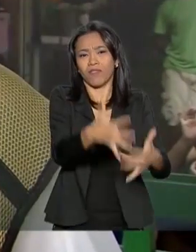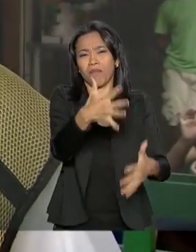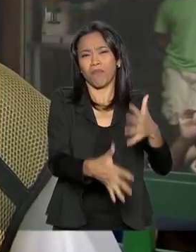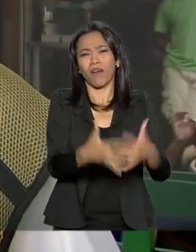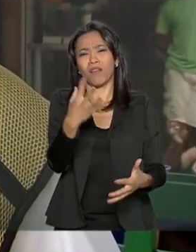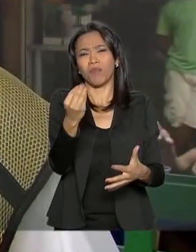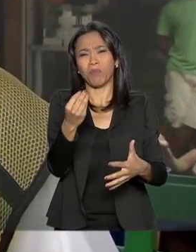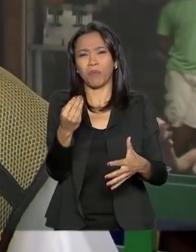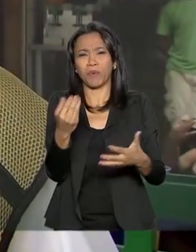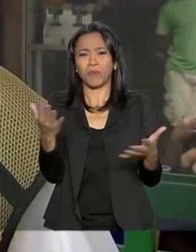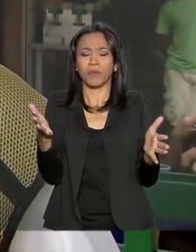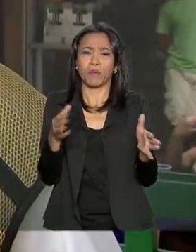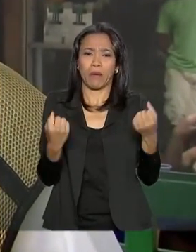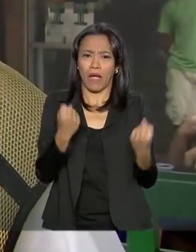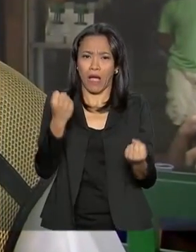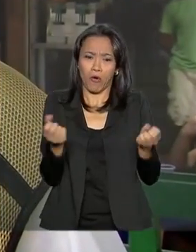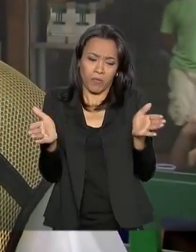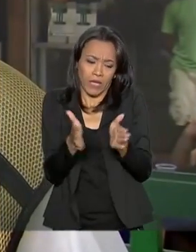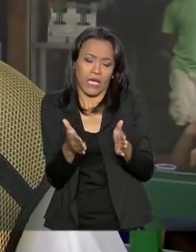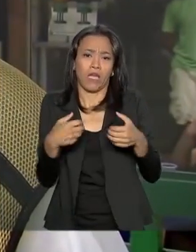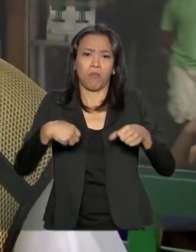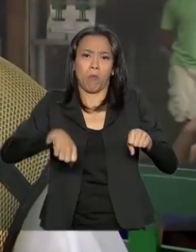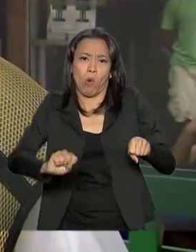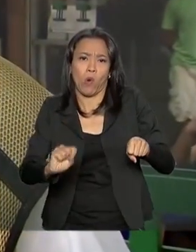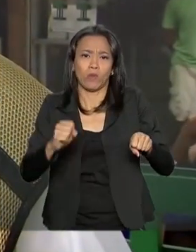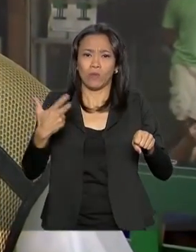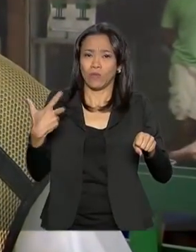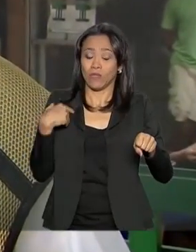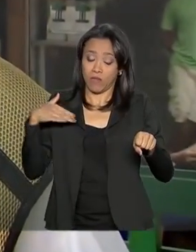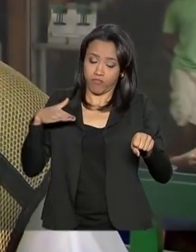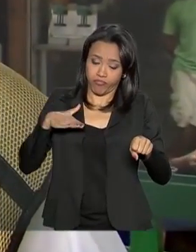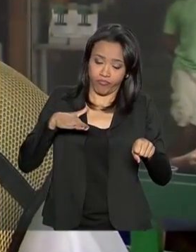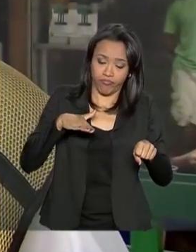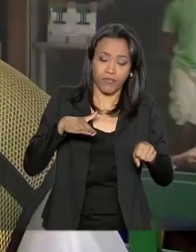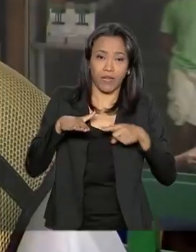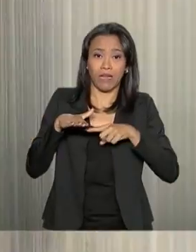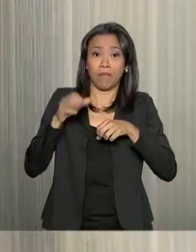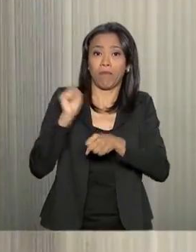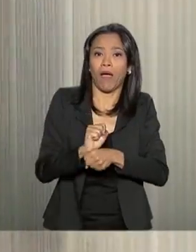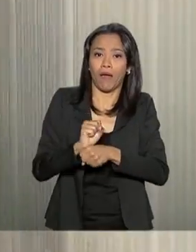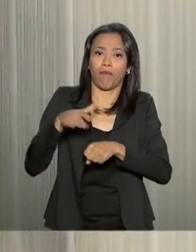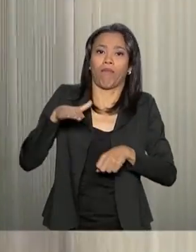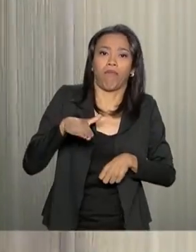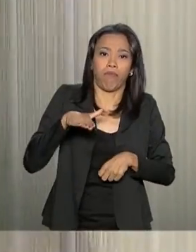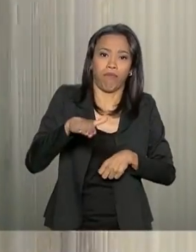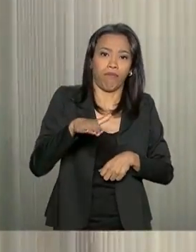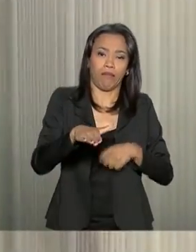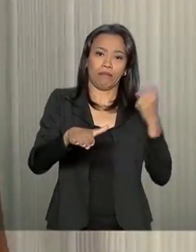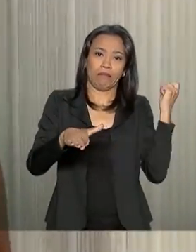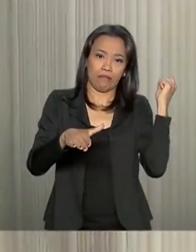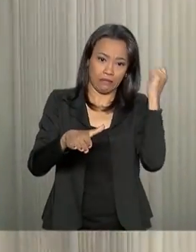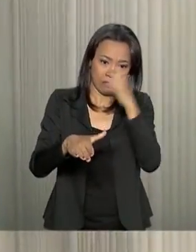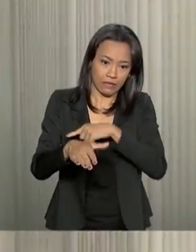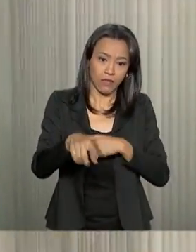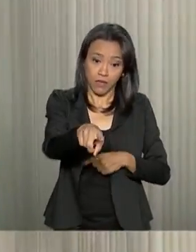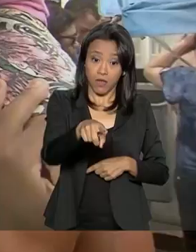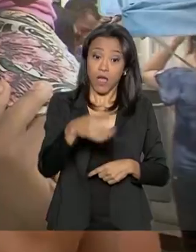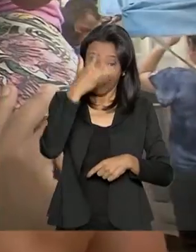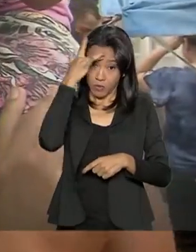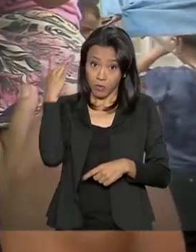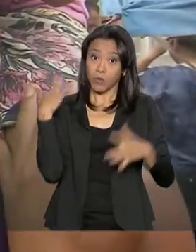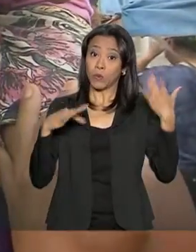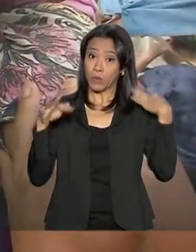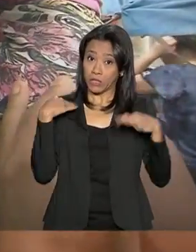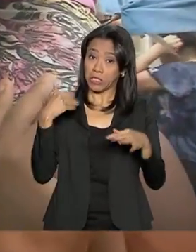carro pequeno, a moto principalmente, aqui em cima da ponte, porque eles param muito em cima da ponte. Turistas também aprovaram a medida.